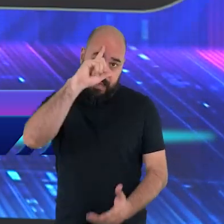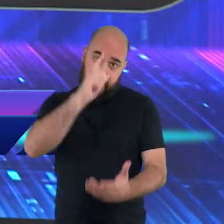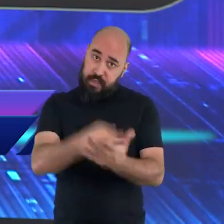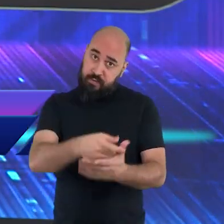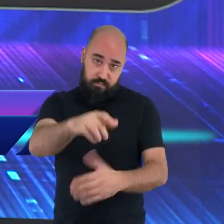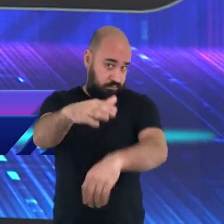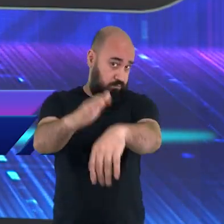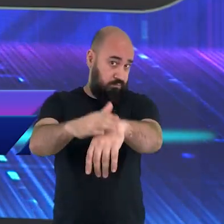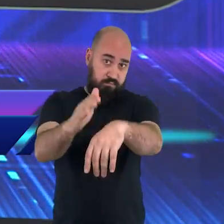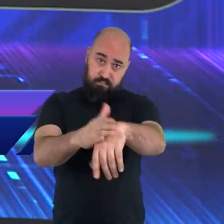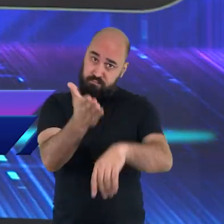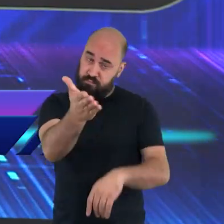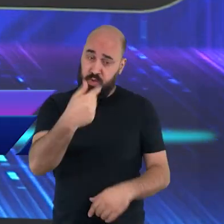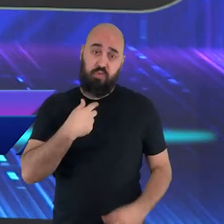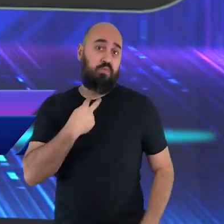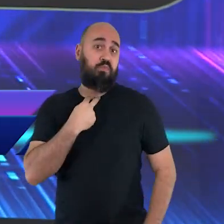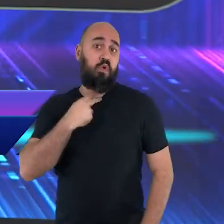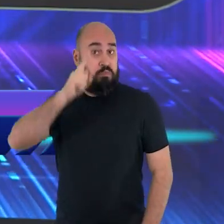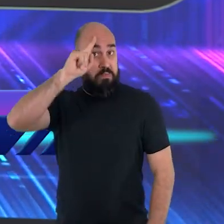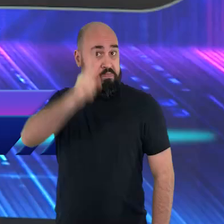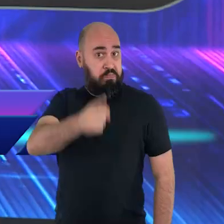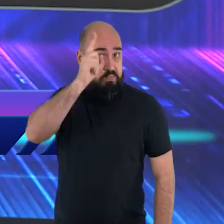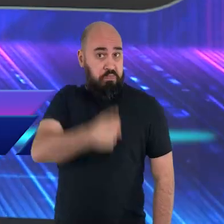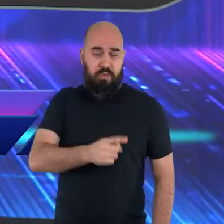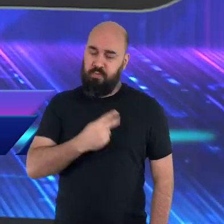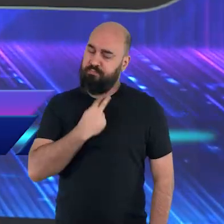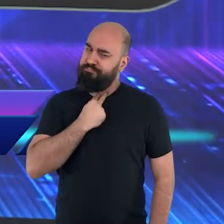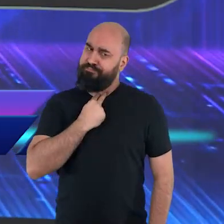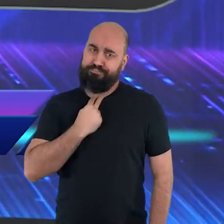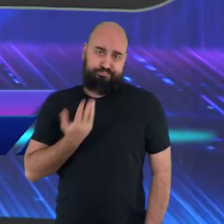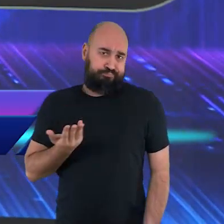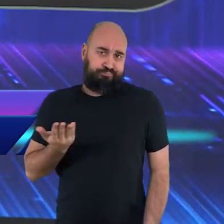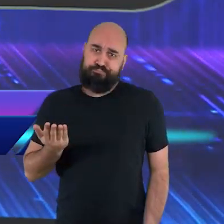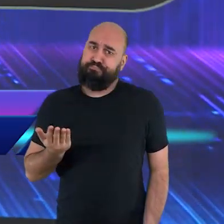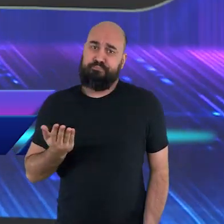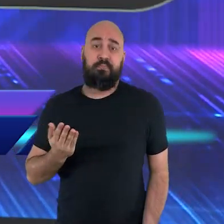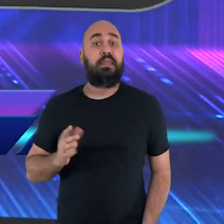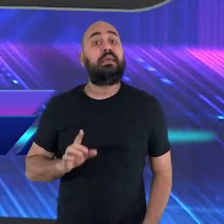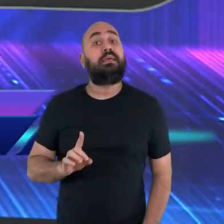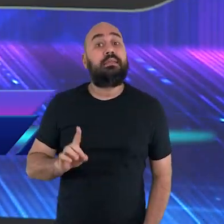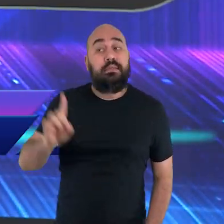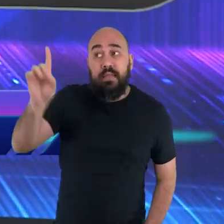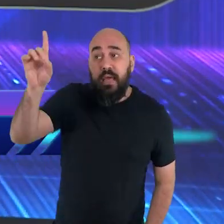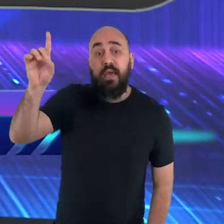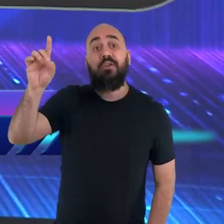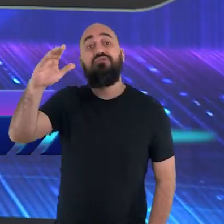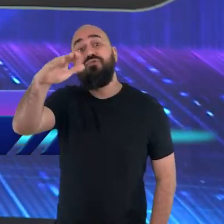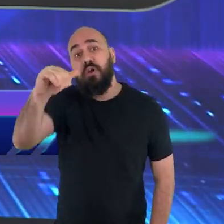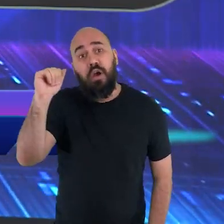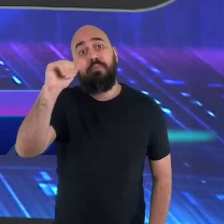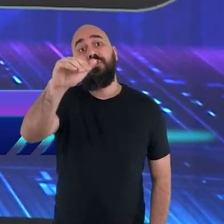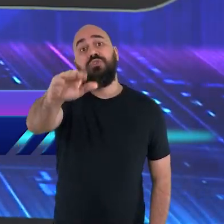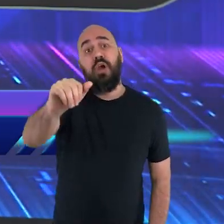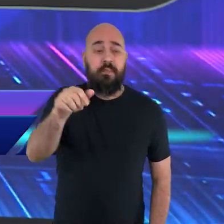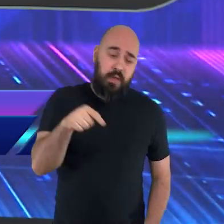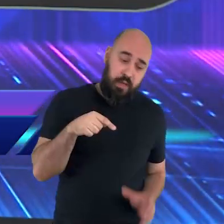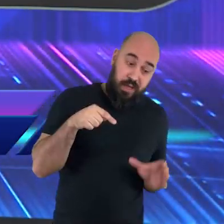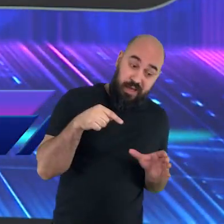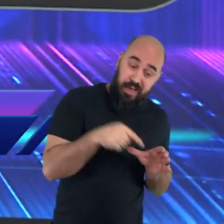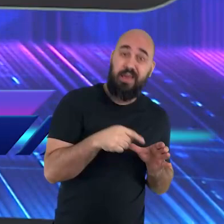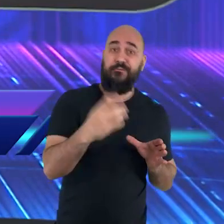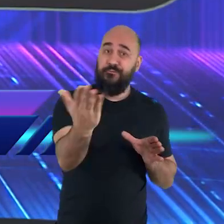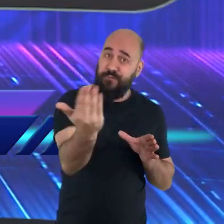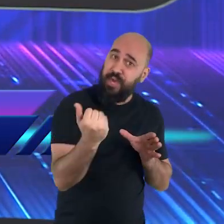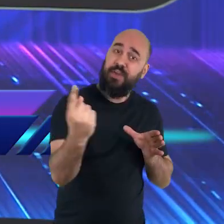nesse juízo de investigação, Deus está separando aqueles que são dele e aqueles que não são dele. Aqueles que